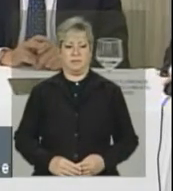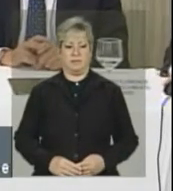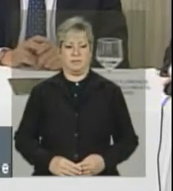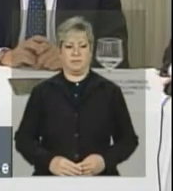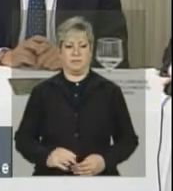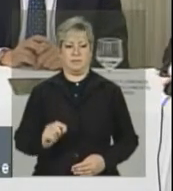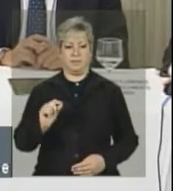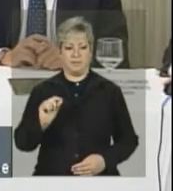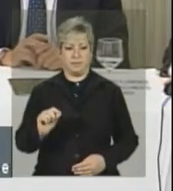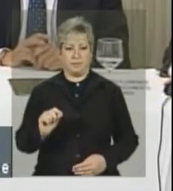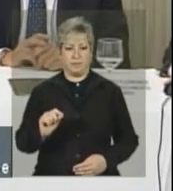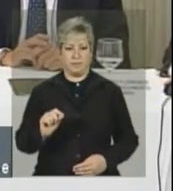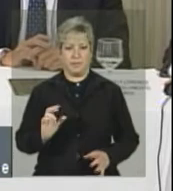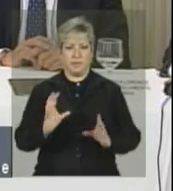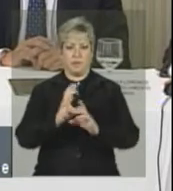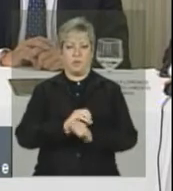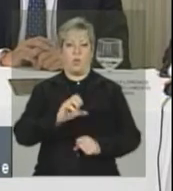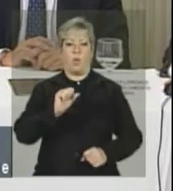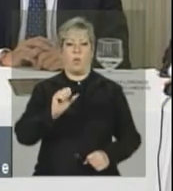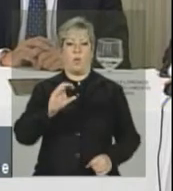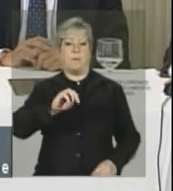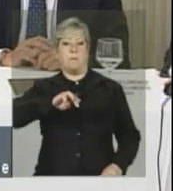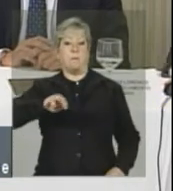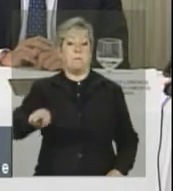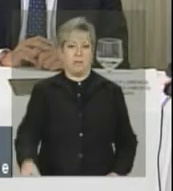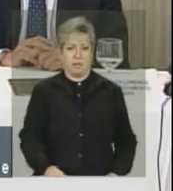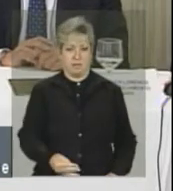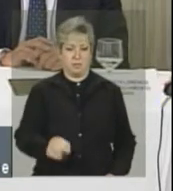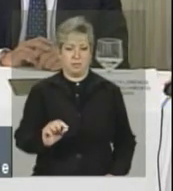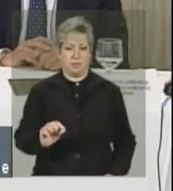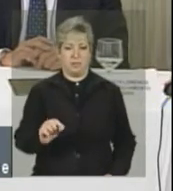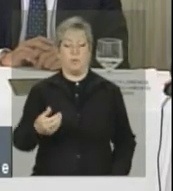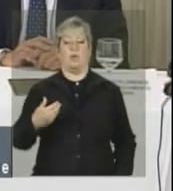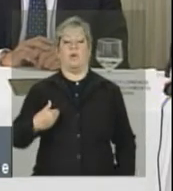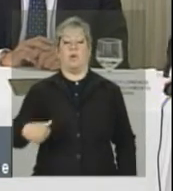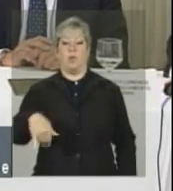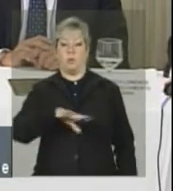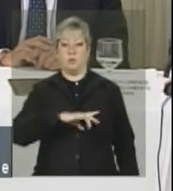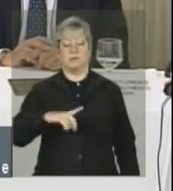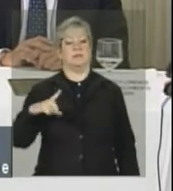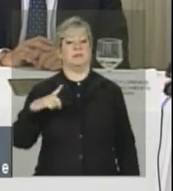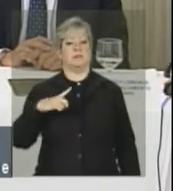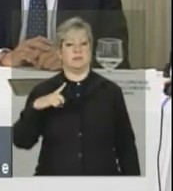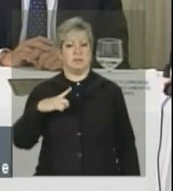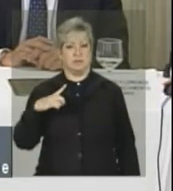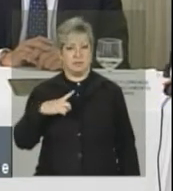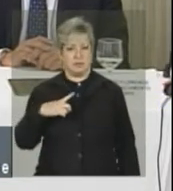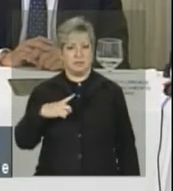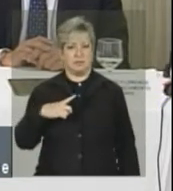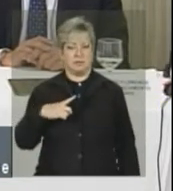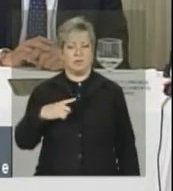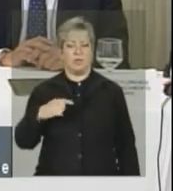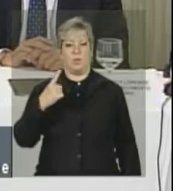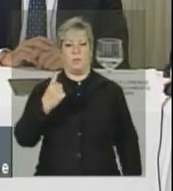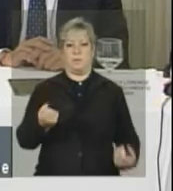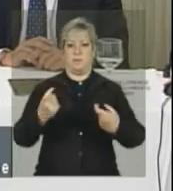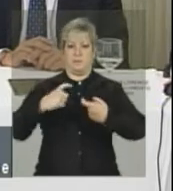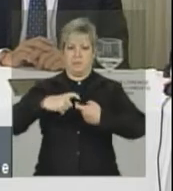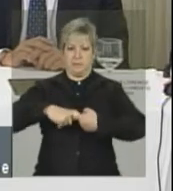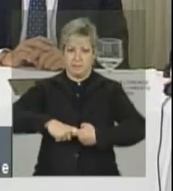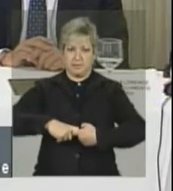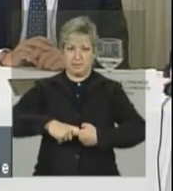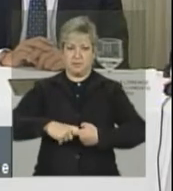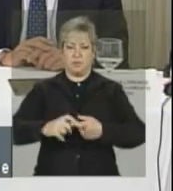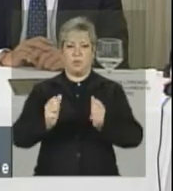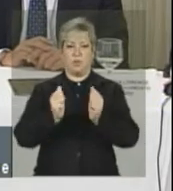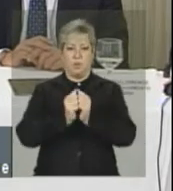Isso, que são os 80 milhões. Nós temos uma parceria com